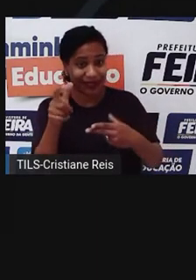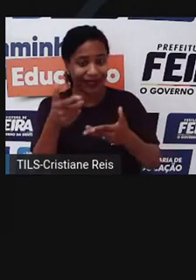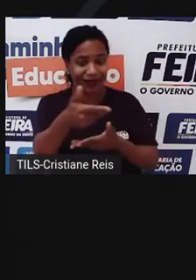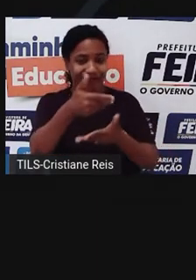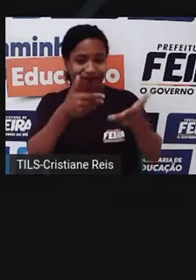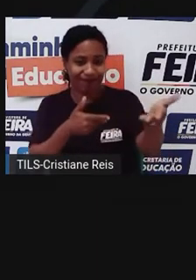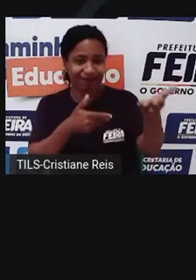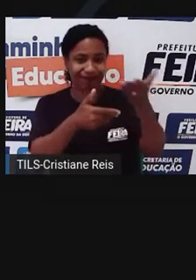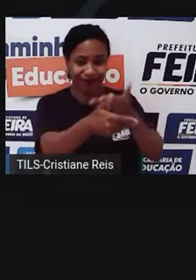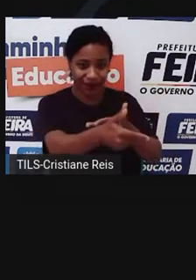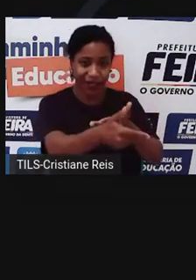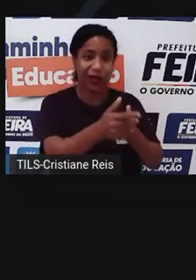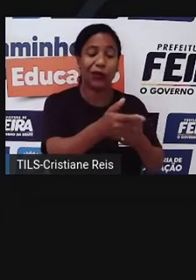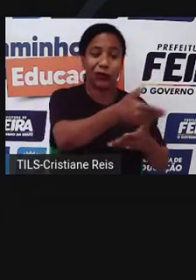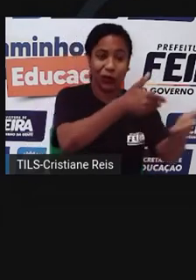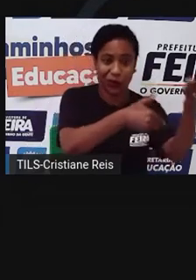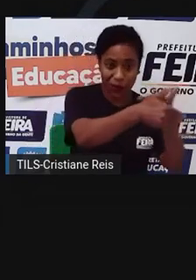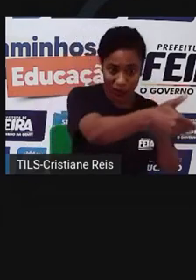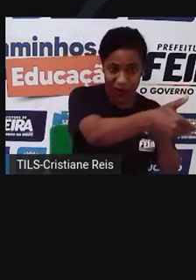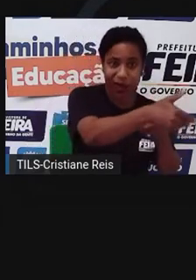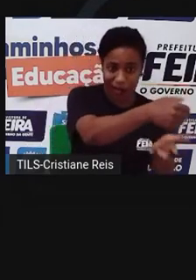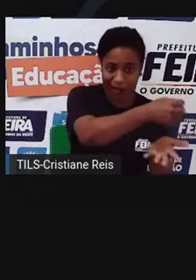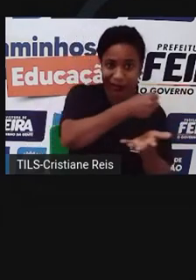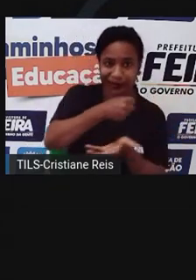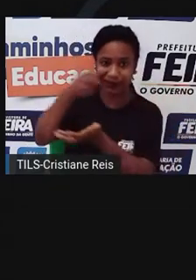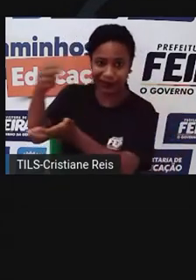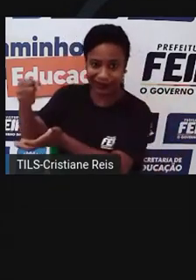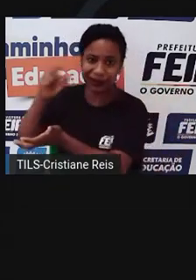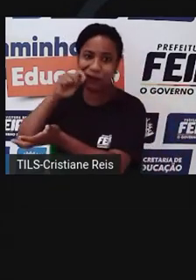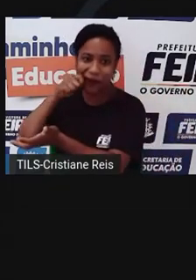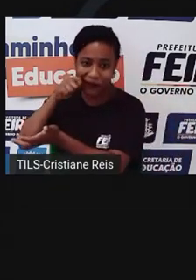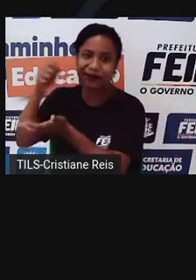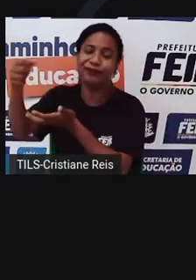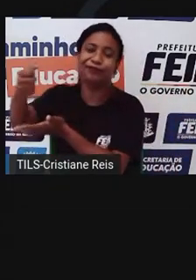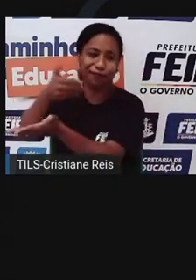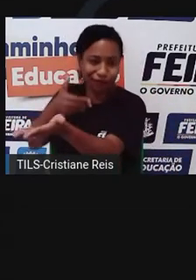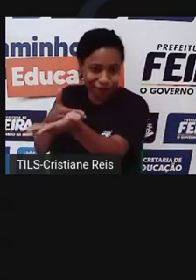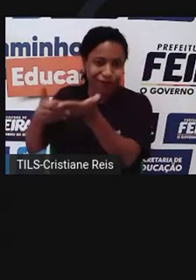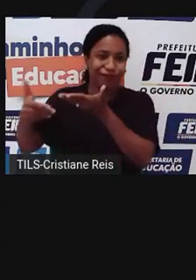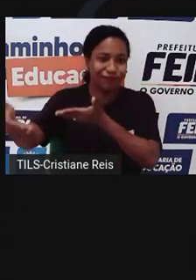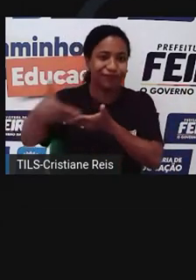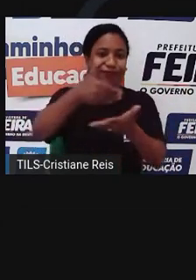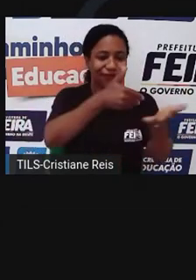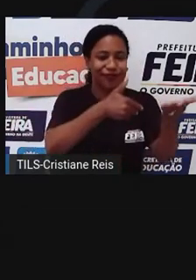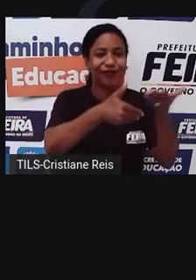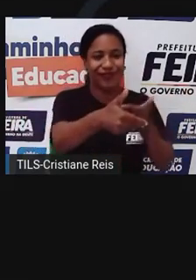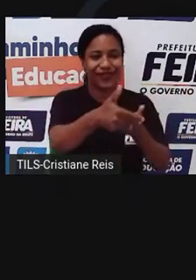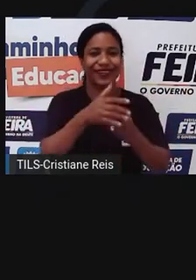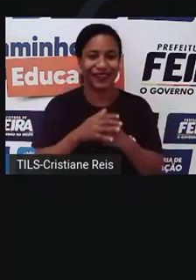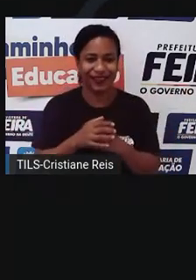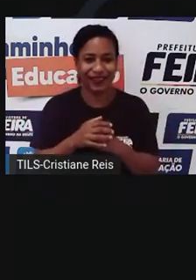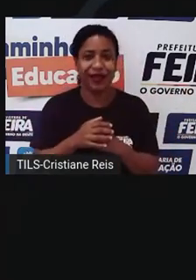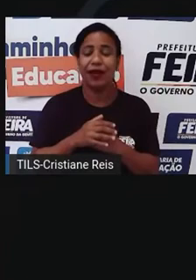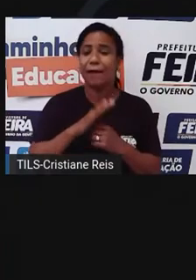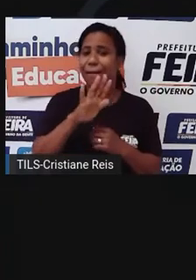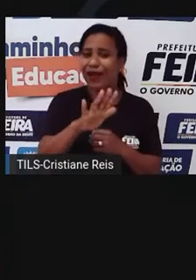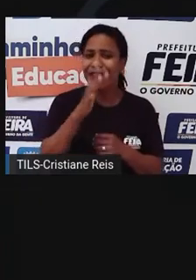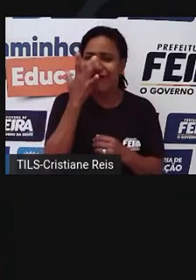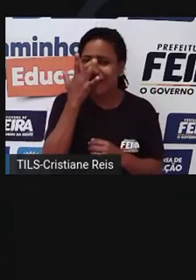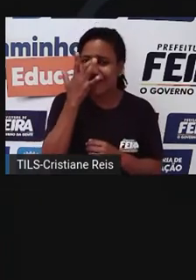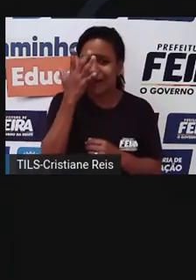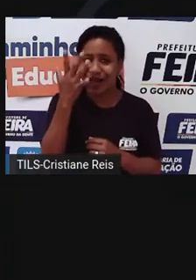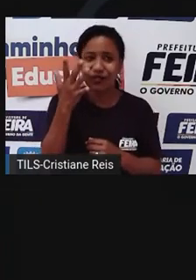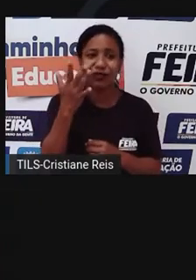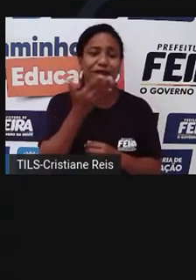assim conseguir o pão. Para solucionar o impasse entre as vontades de vendedores e compradores, surgiu a moeda. As primeiras